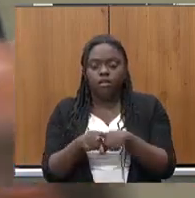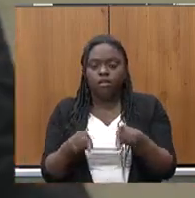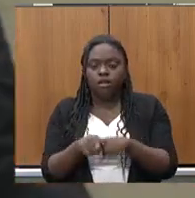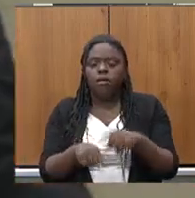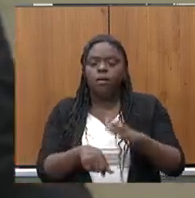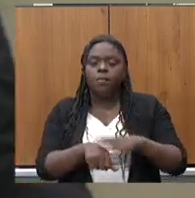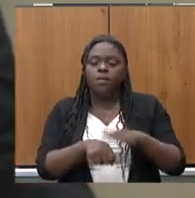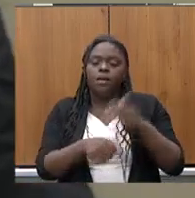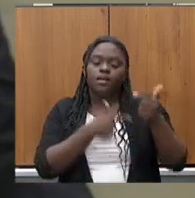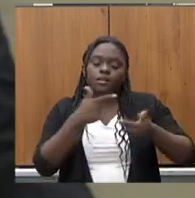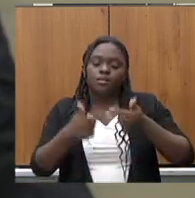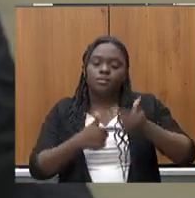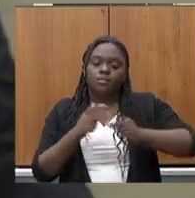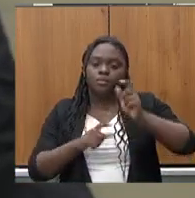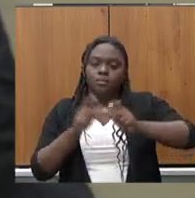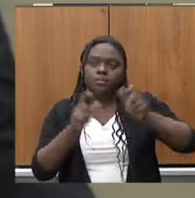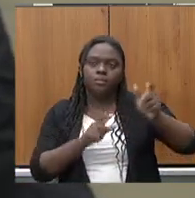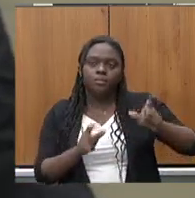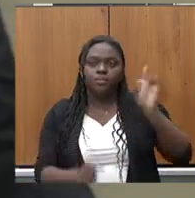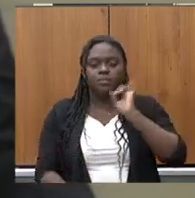empregos para os mineiros.